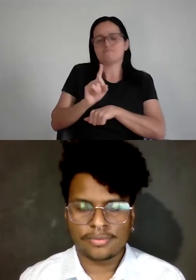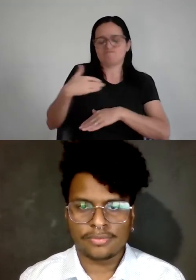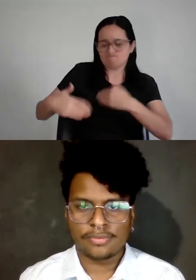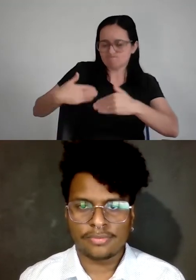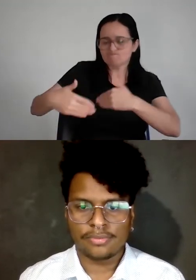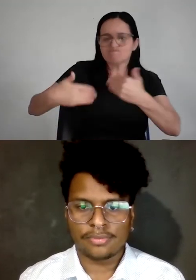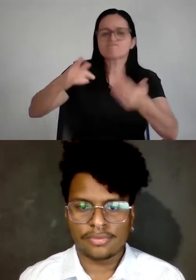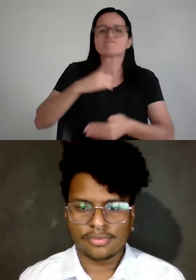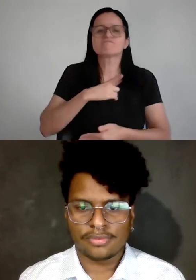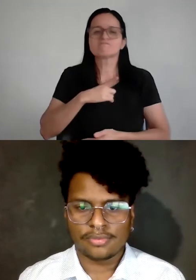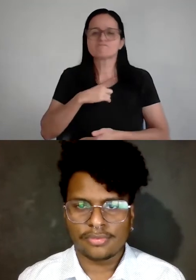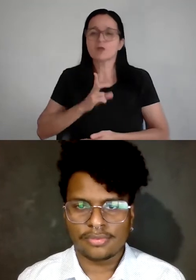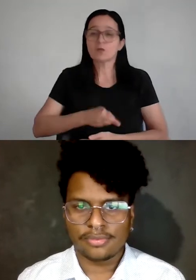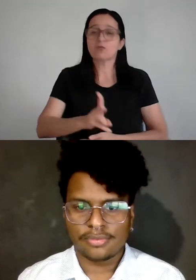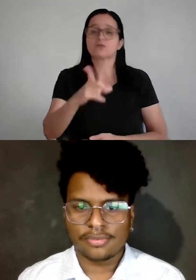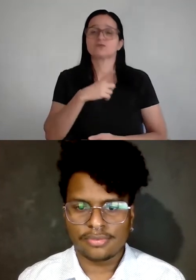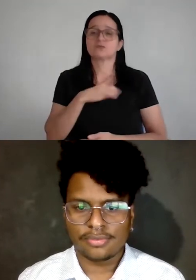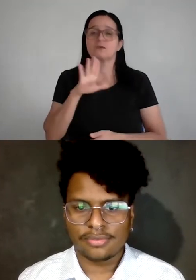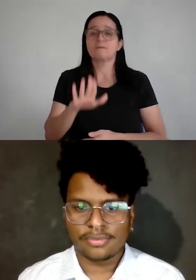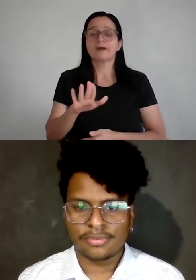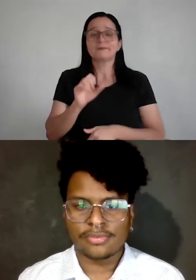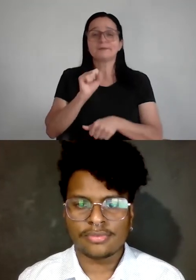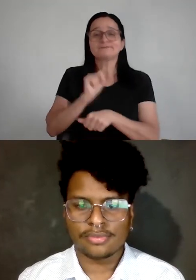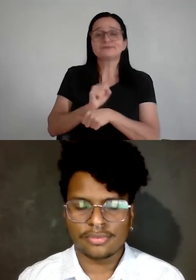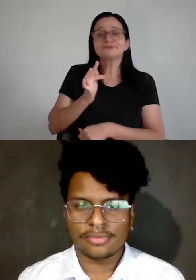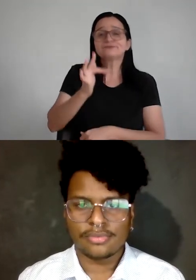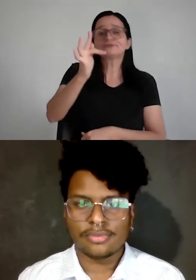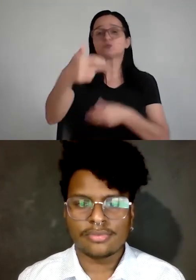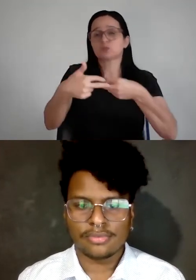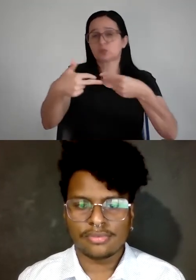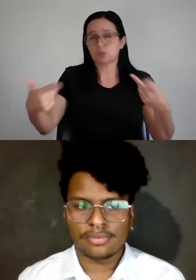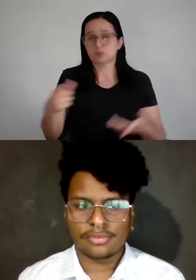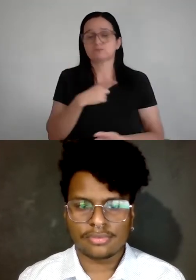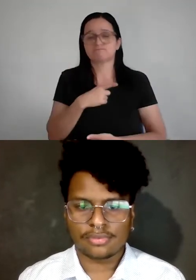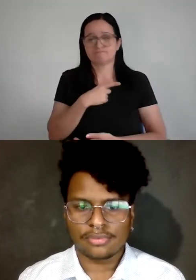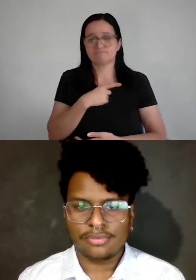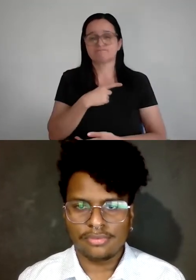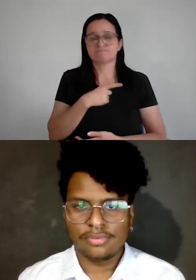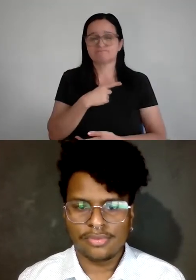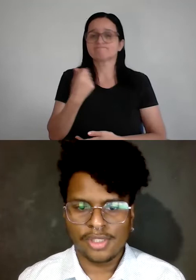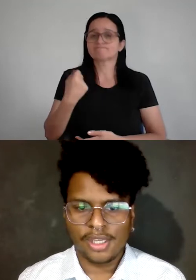onde eu cheguei aqui, mas ele pode me inviabilizar para onde eu quero ir no futuro, então eu tenho que estar sempre atento.